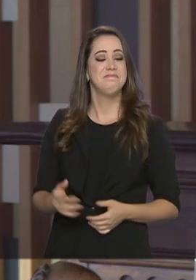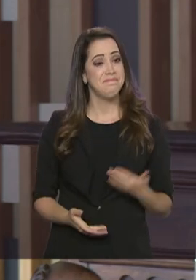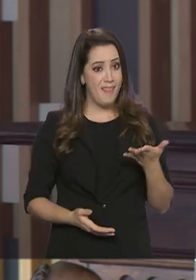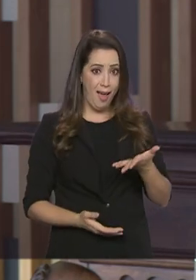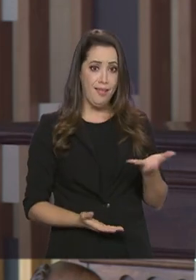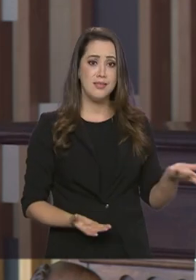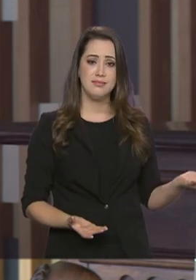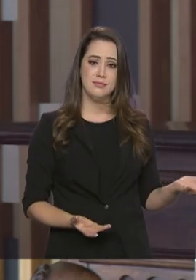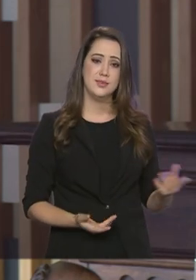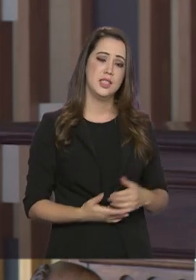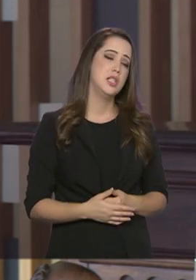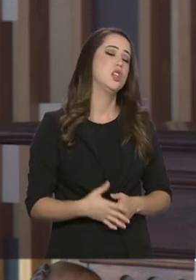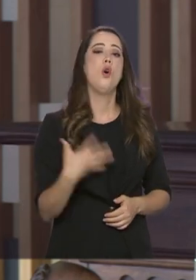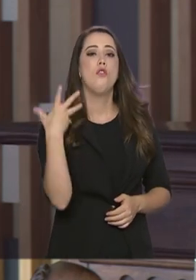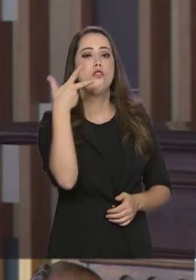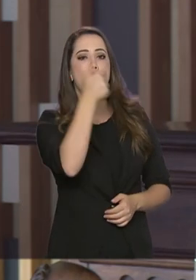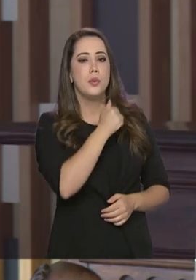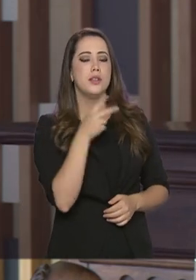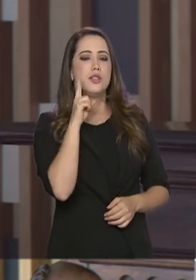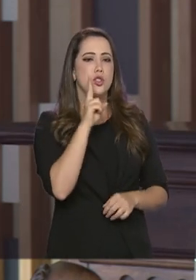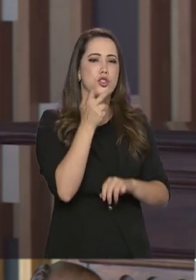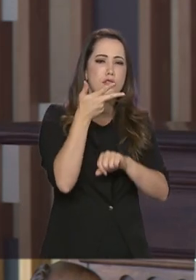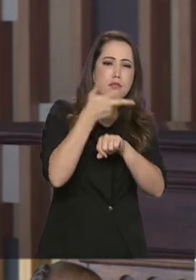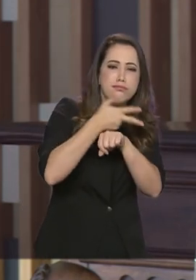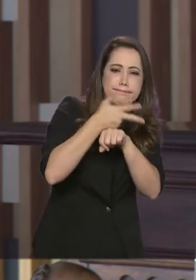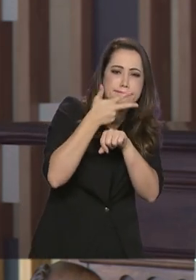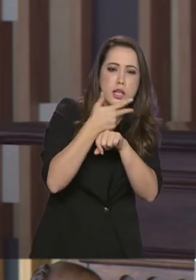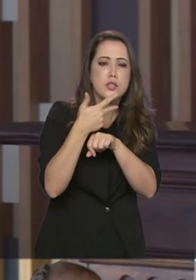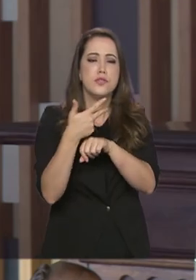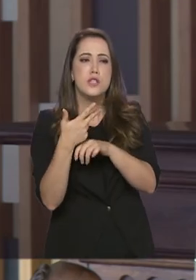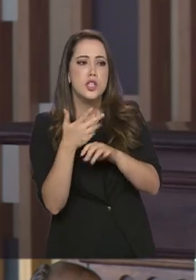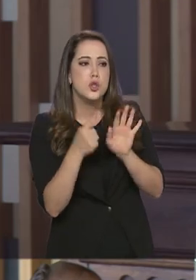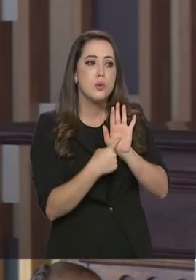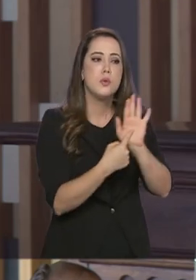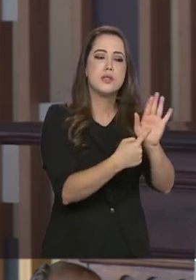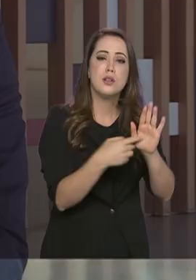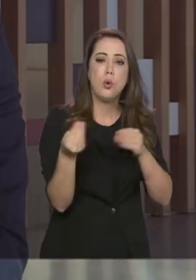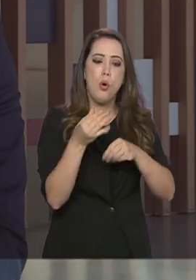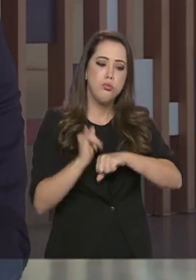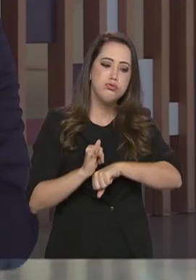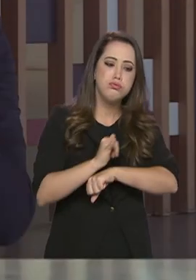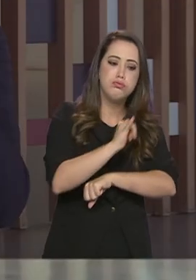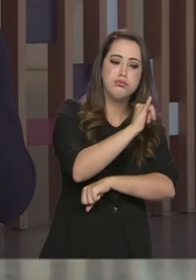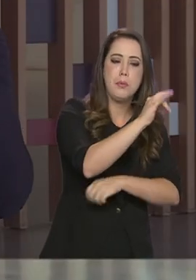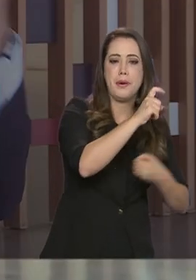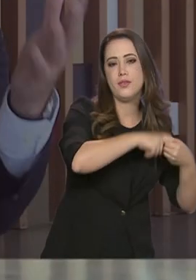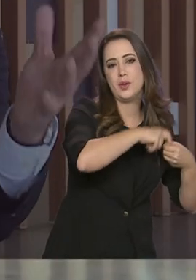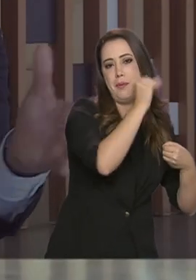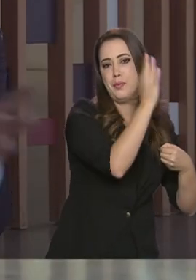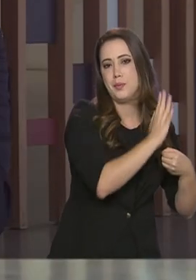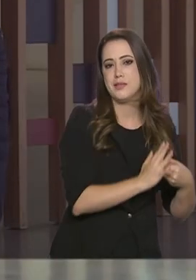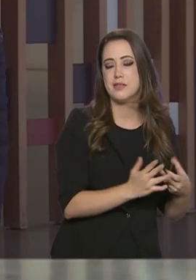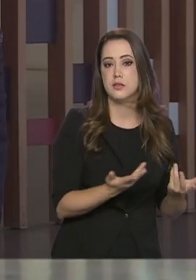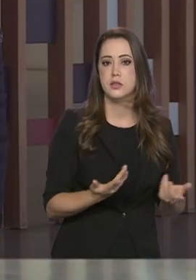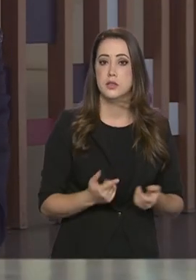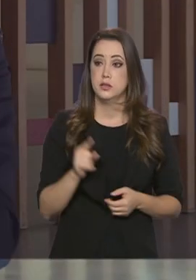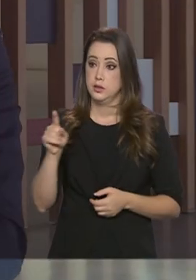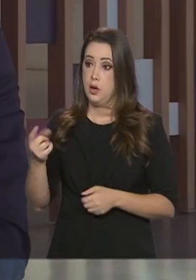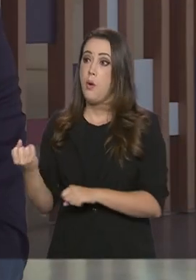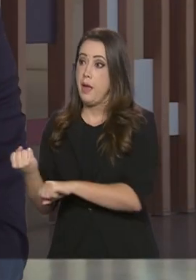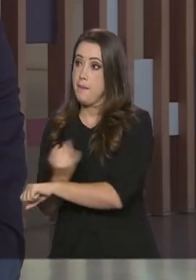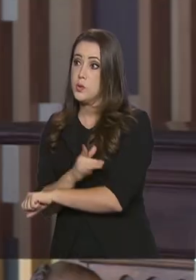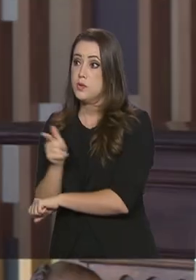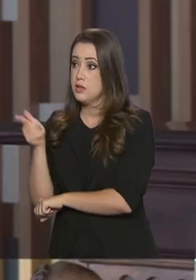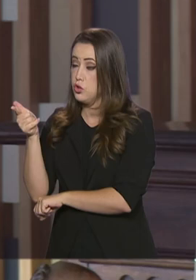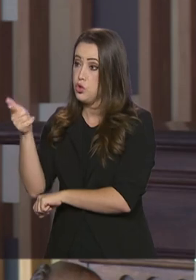as pessoas fizeram no momento do embarque. É sempre uma coisa emocionante. Não é um embarque normal, né? Uma situação dessa. Tanto é emocionante ir lá quanto as pessoas chegam aqui,